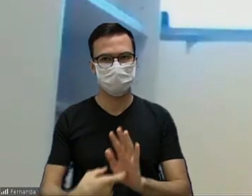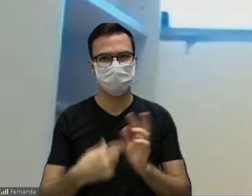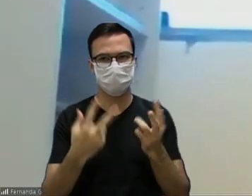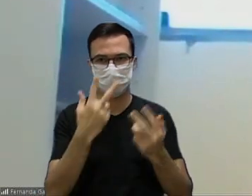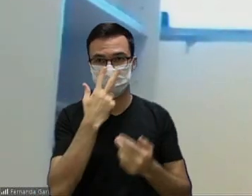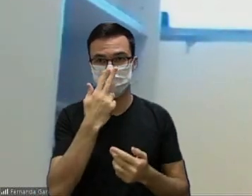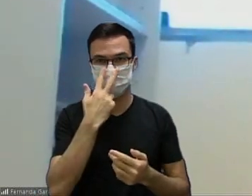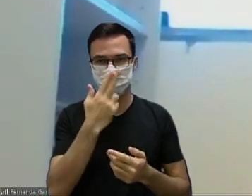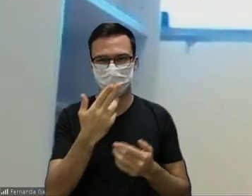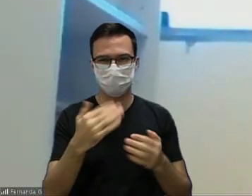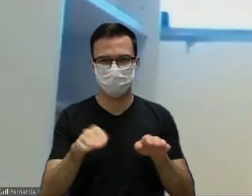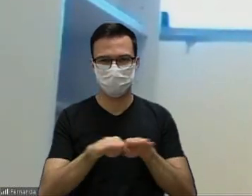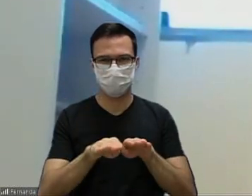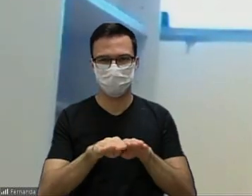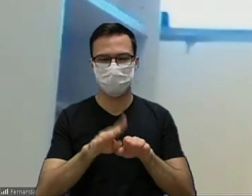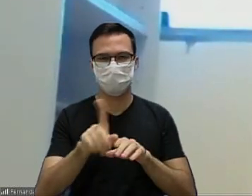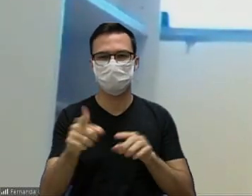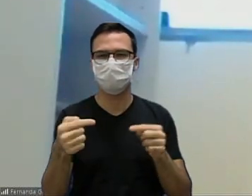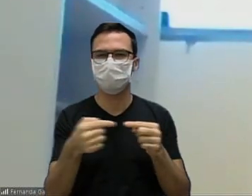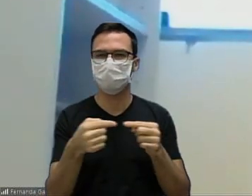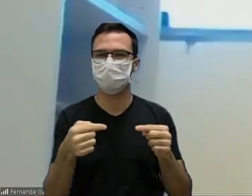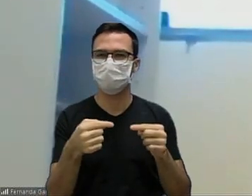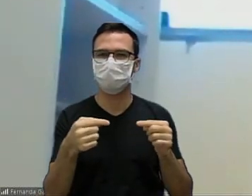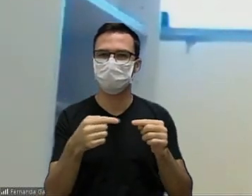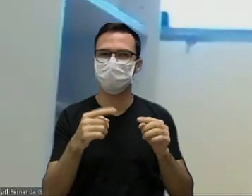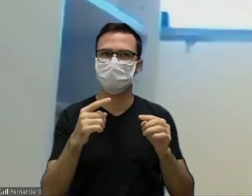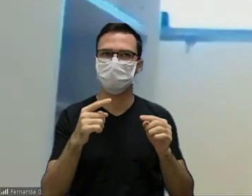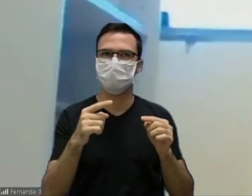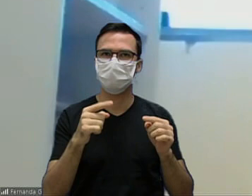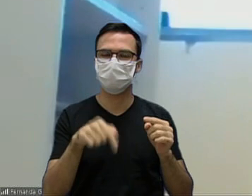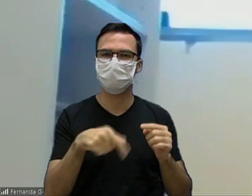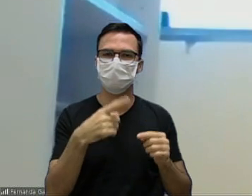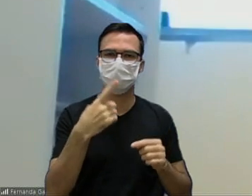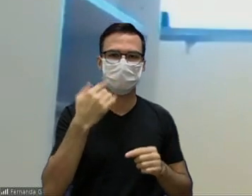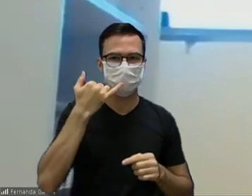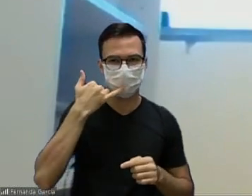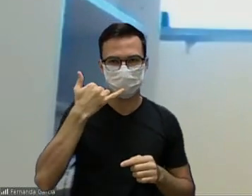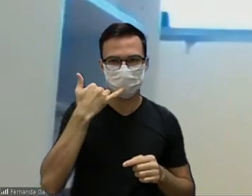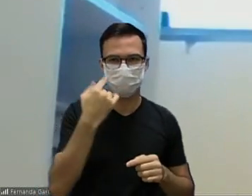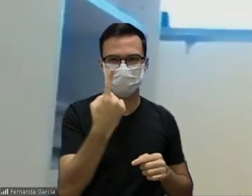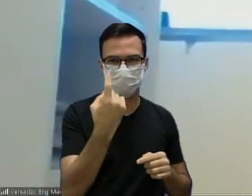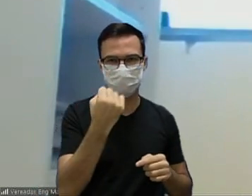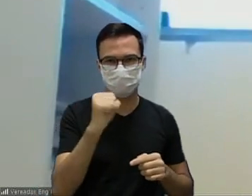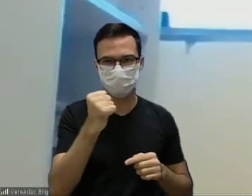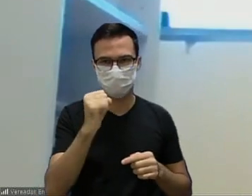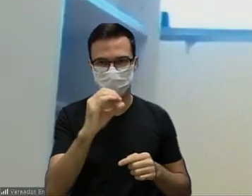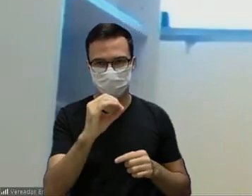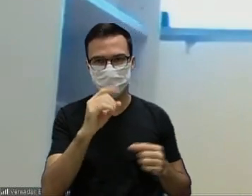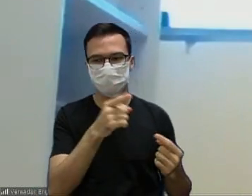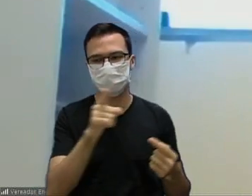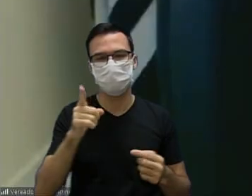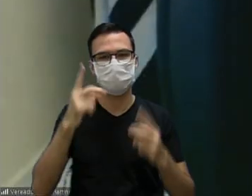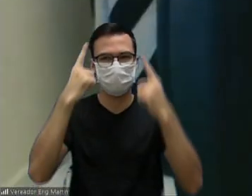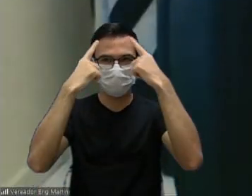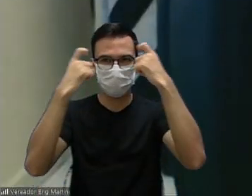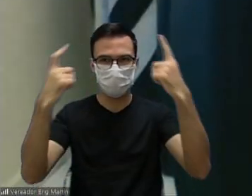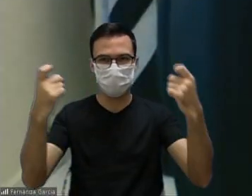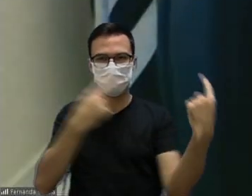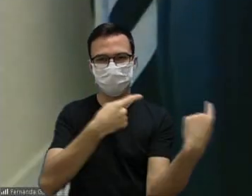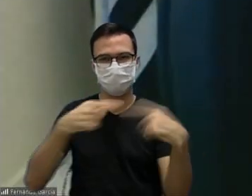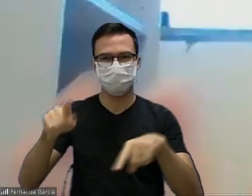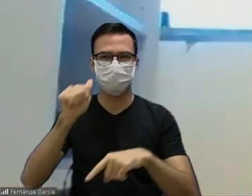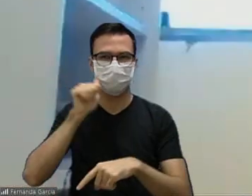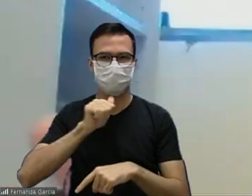semelhantes né em relação ao disco 180 que é violência contra a mulher eu gostaria de me